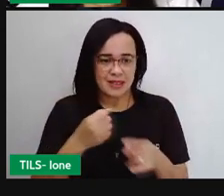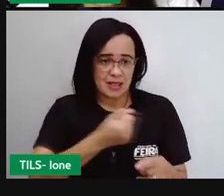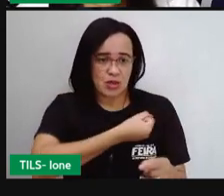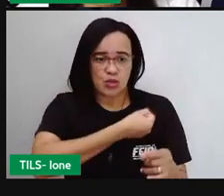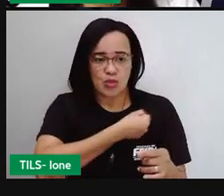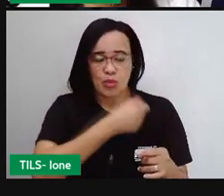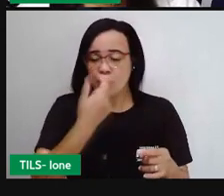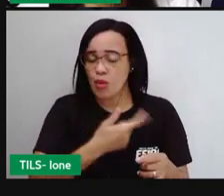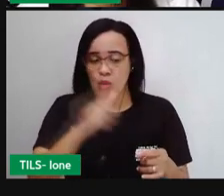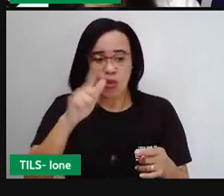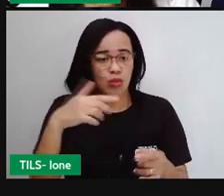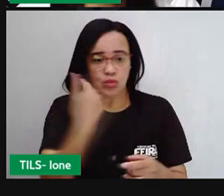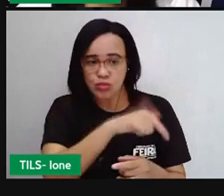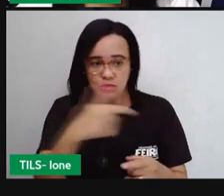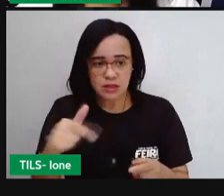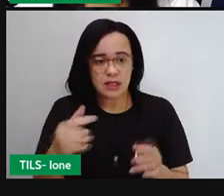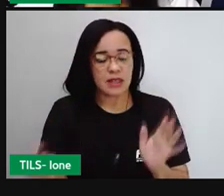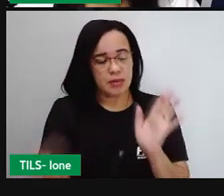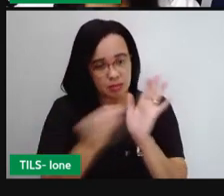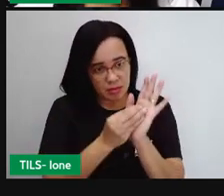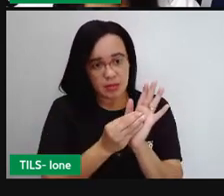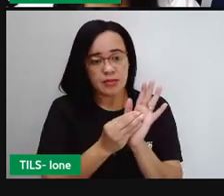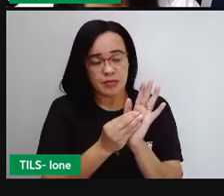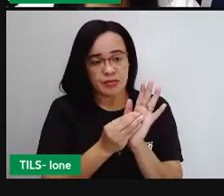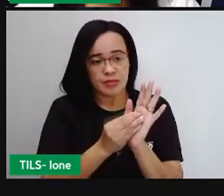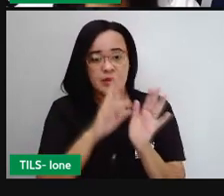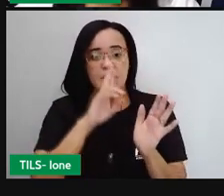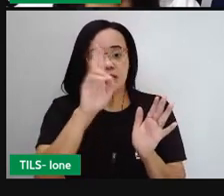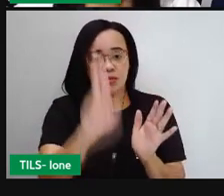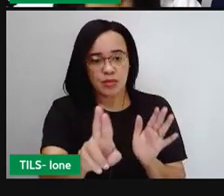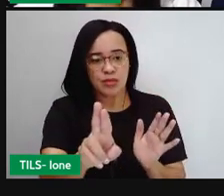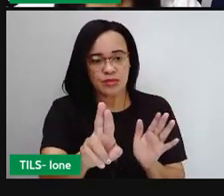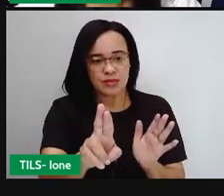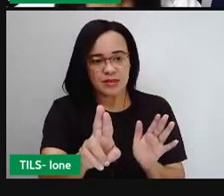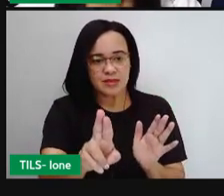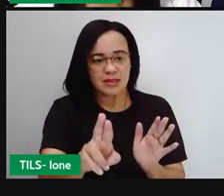apareceu. Qual foi o resultado dessa soma aqui?